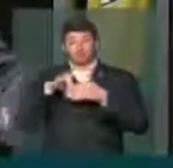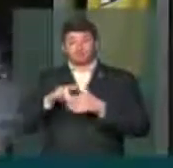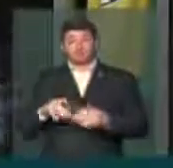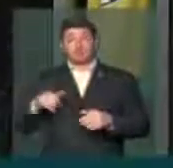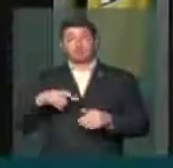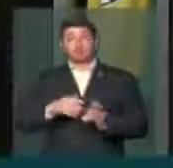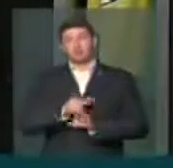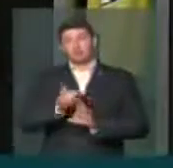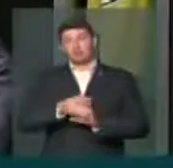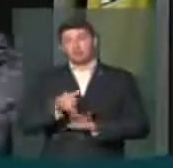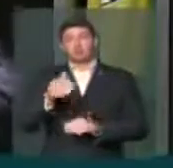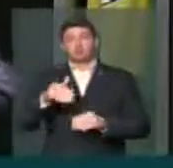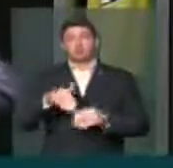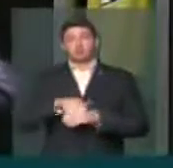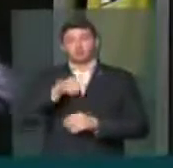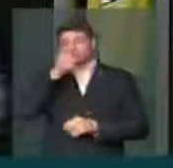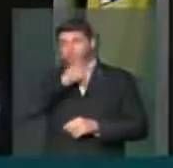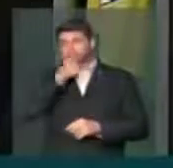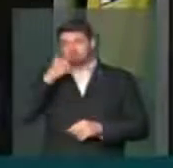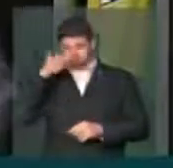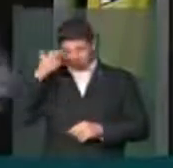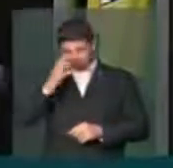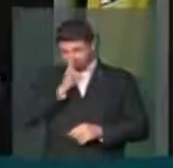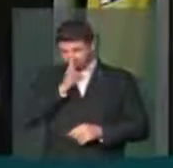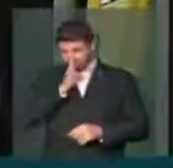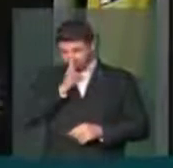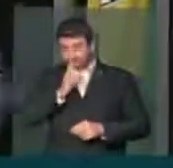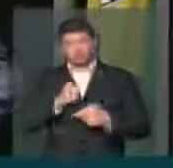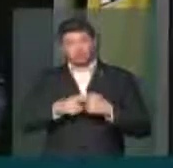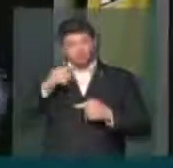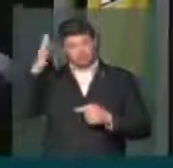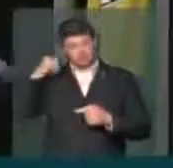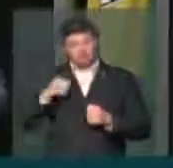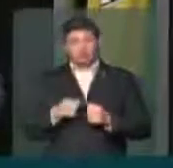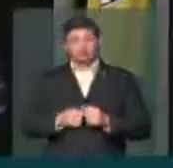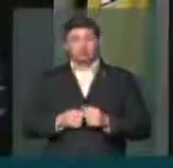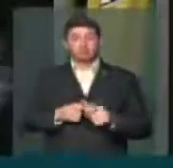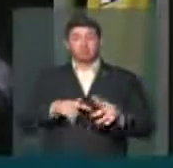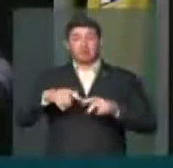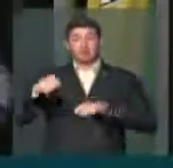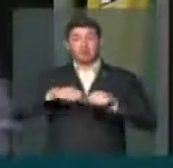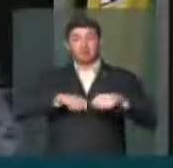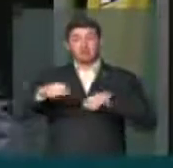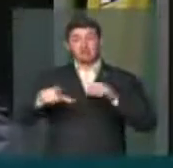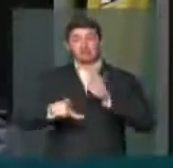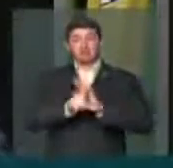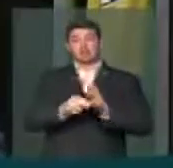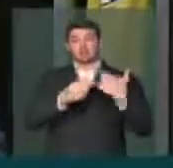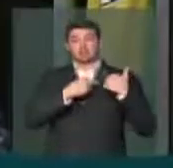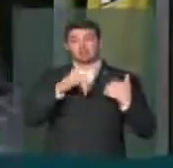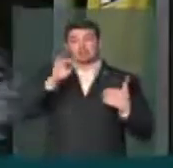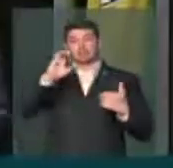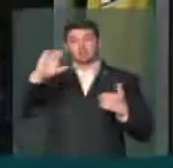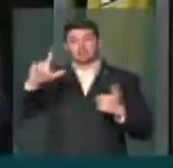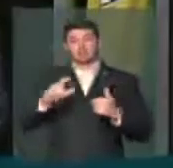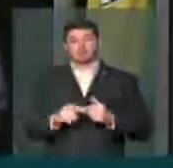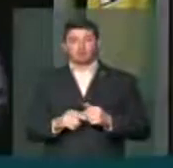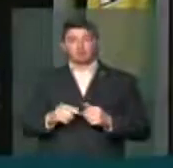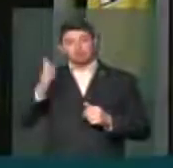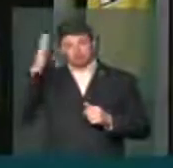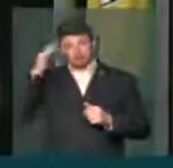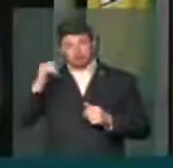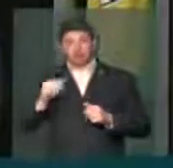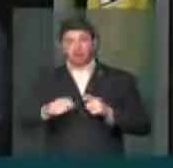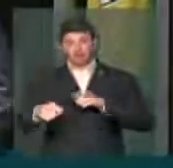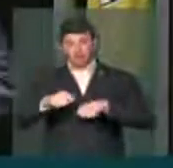estão encaminhando essa votação envergonhados porque sabem que estão rasgando a lei de responsabilidade fiscal. Sabem